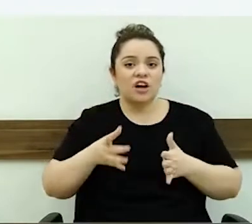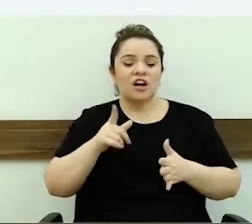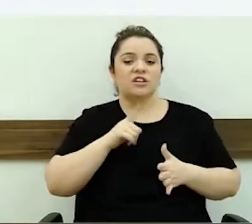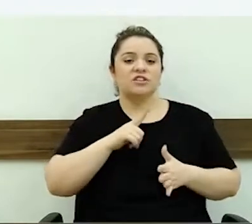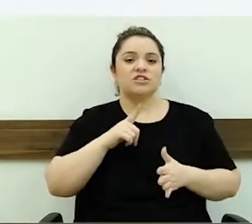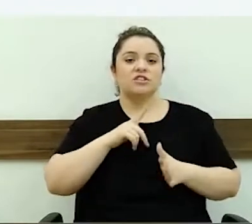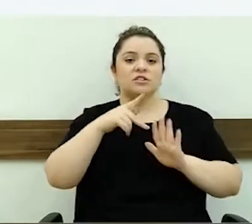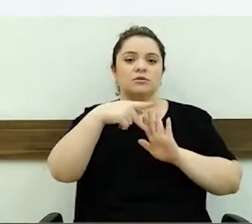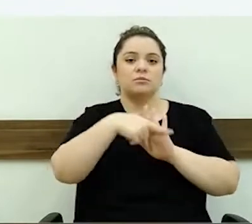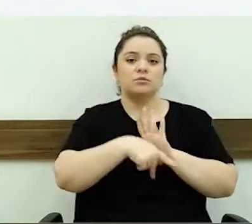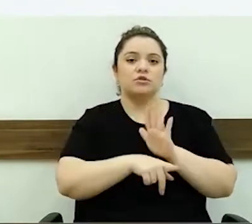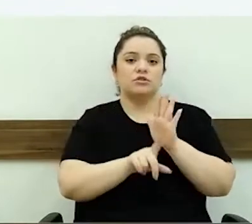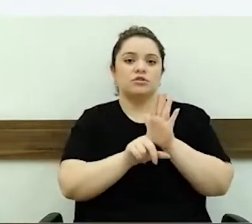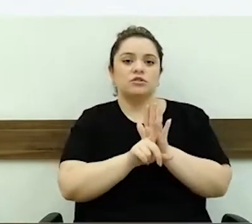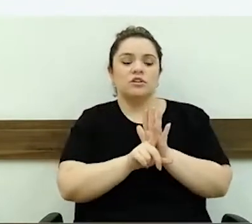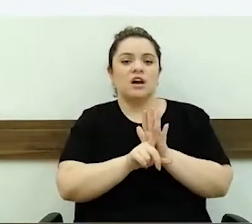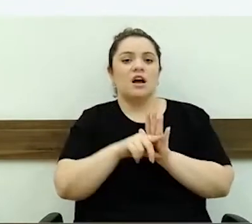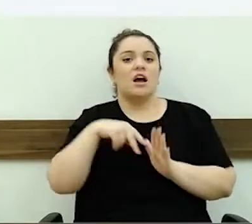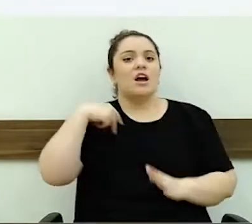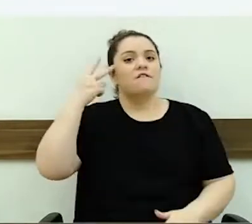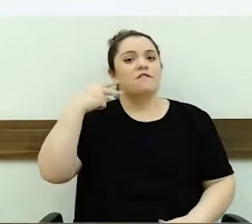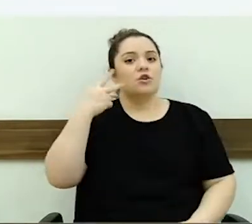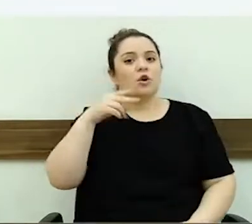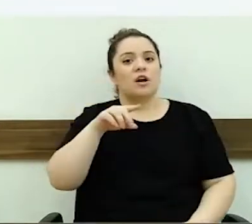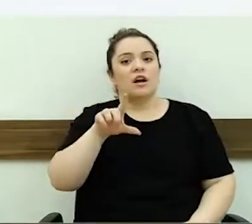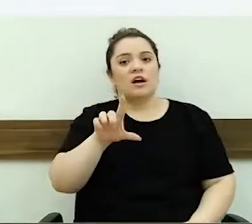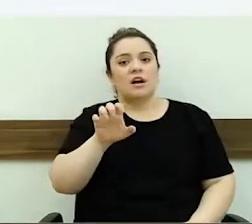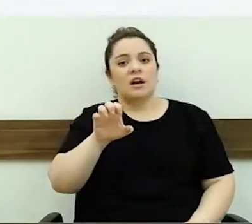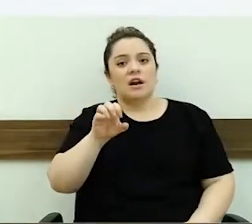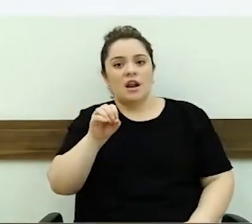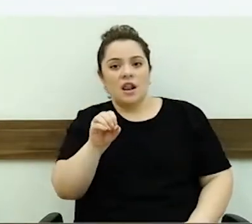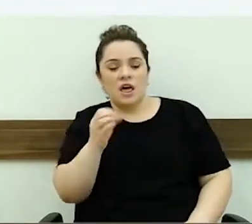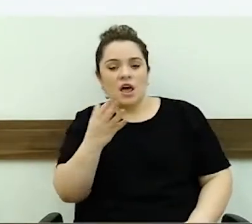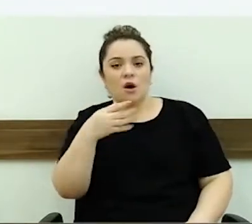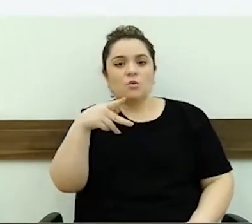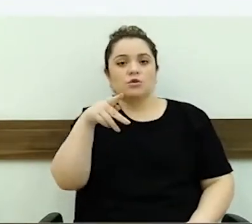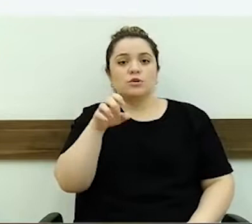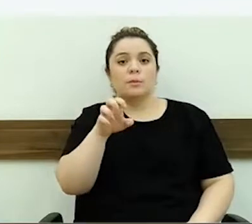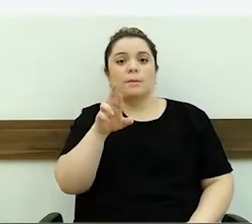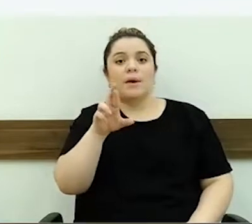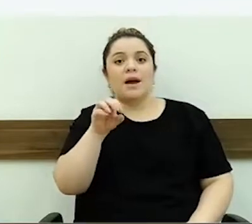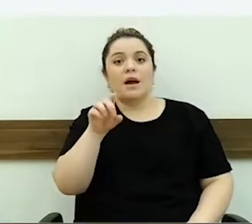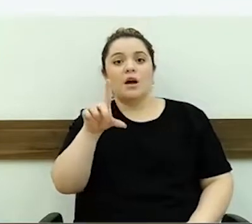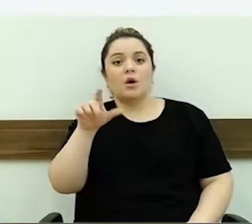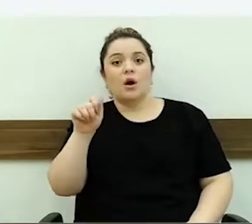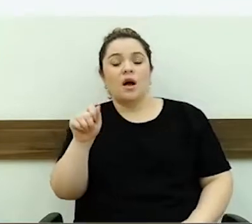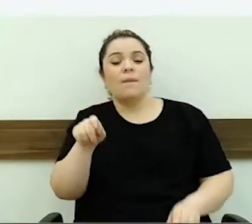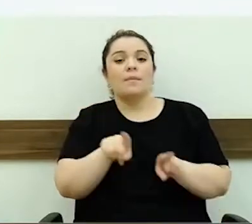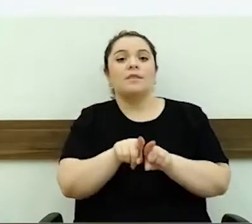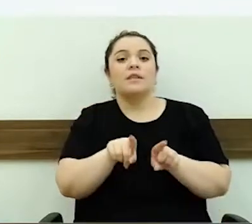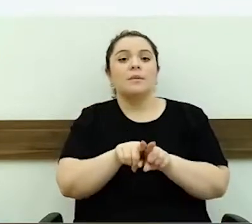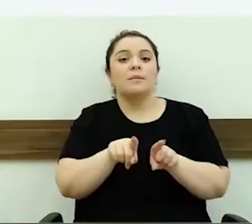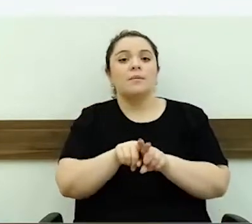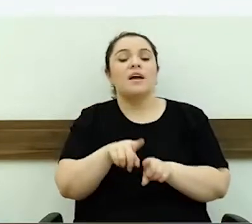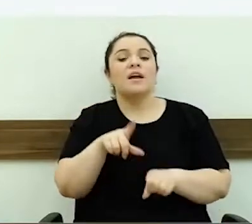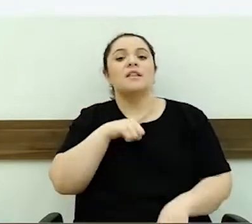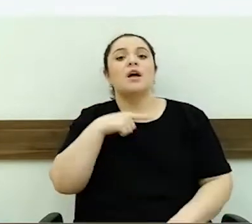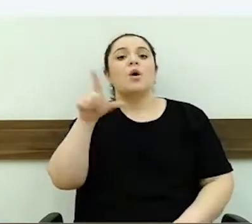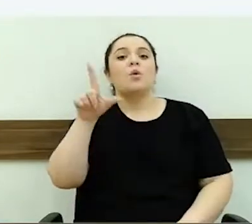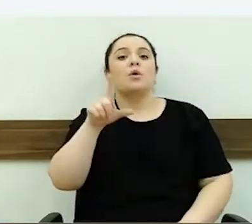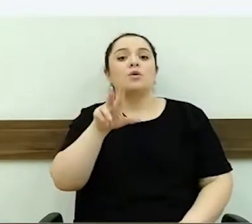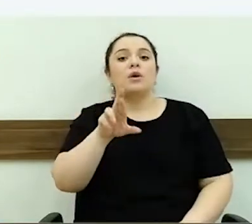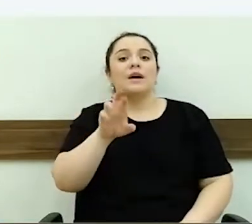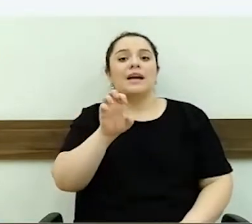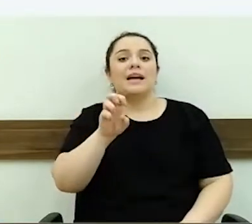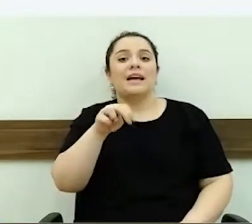que é da vereadora Léo, de Pérola, e a Mirelle também tem projeto de lei do Renan, que é de Pinhais. Então, nós